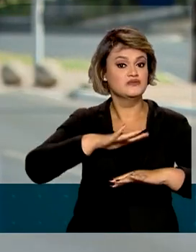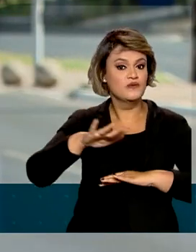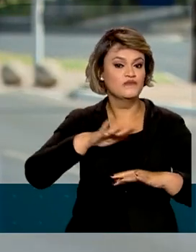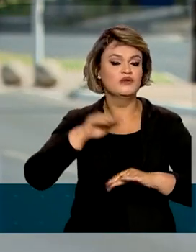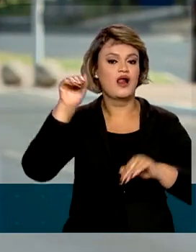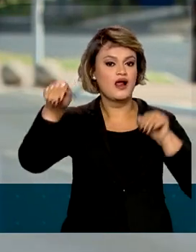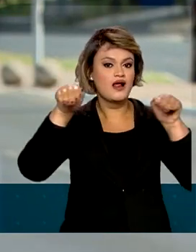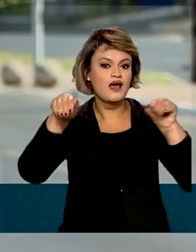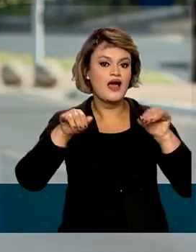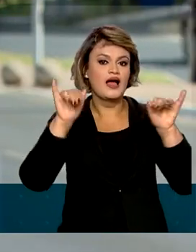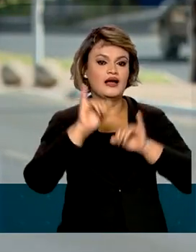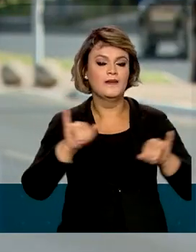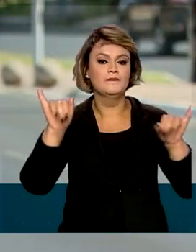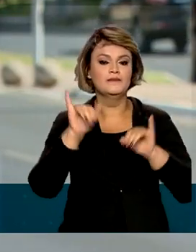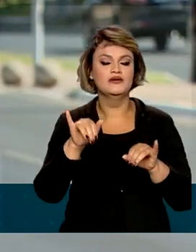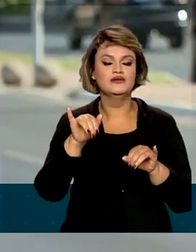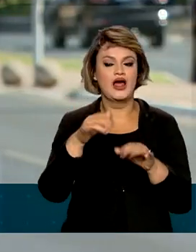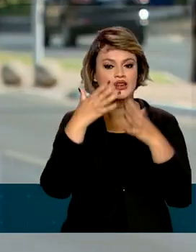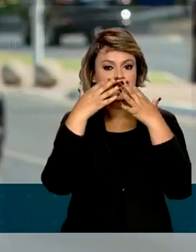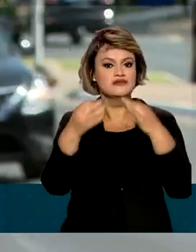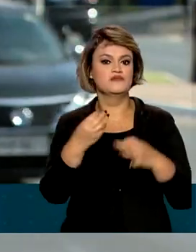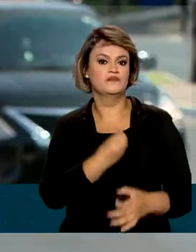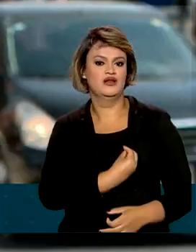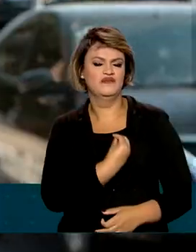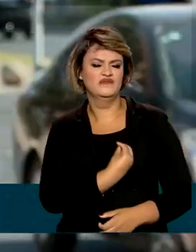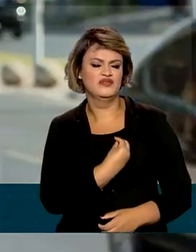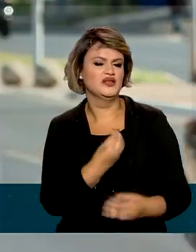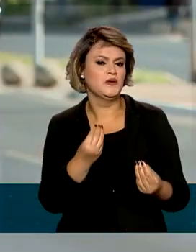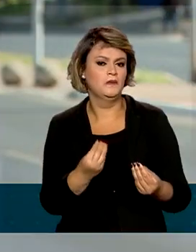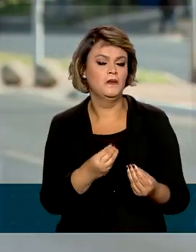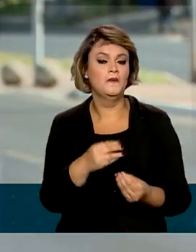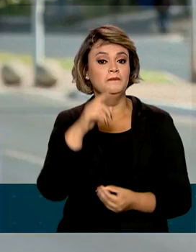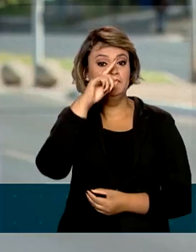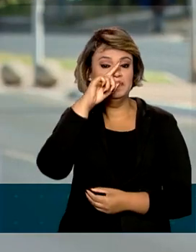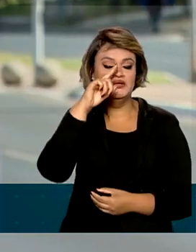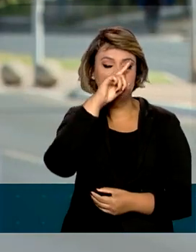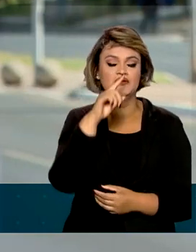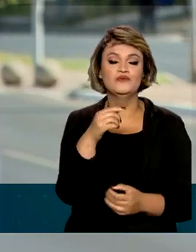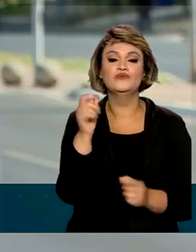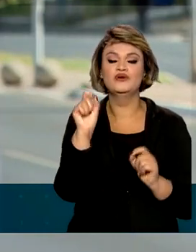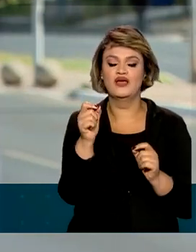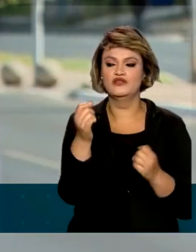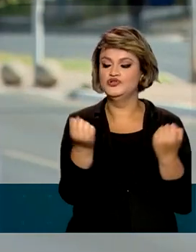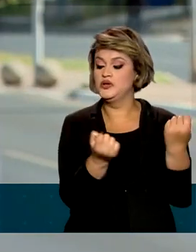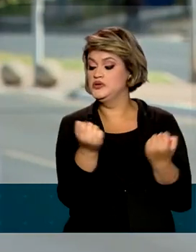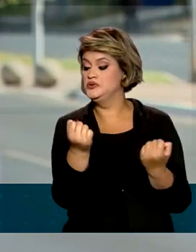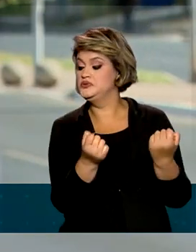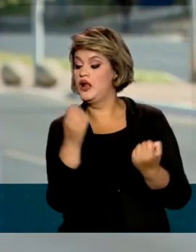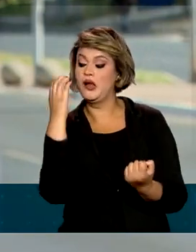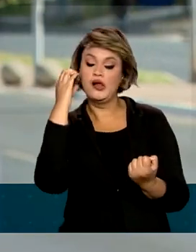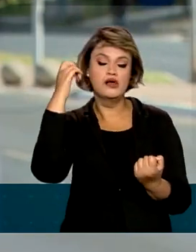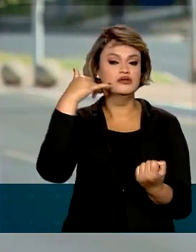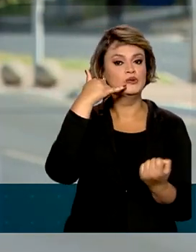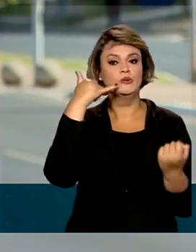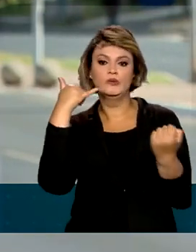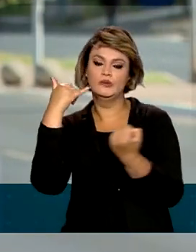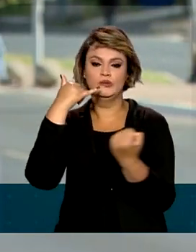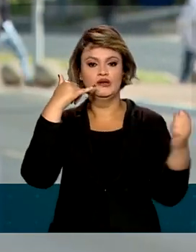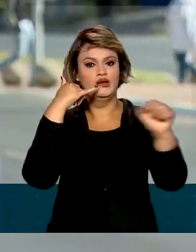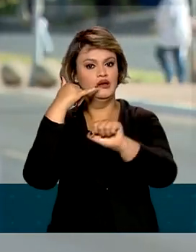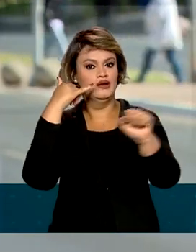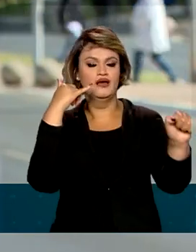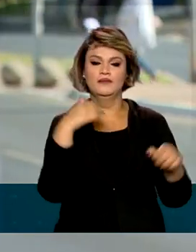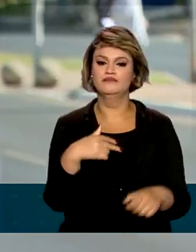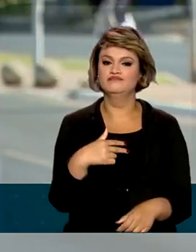este ano a campanha Toque Pela Vida, que destaca os riscos da mistura celular e volante. E lembra que